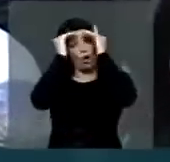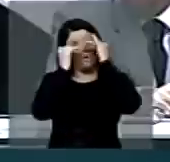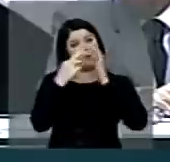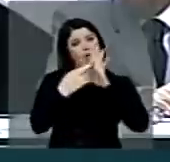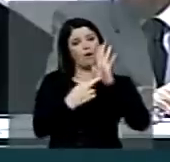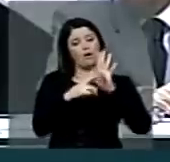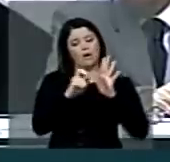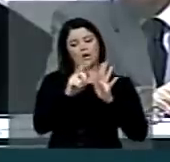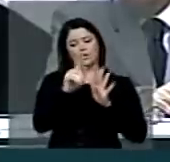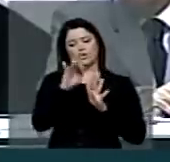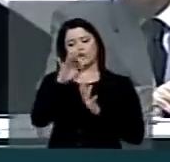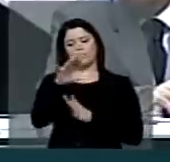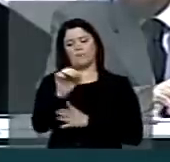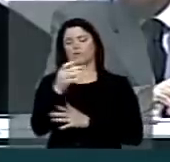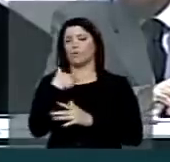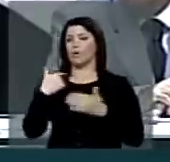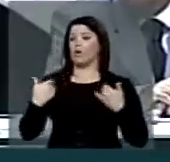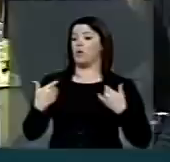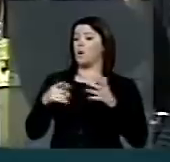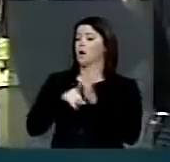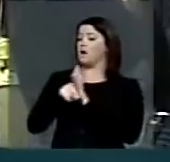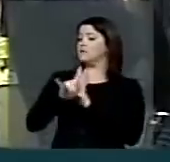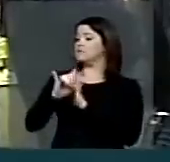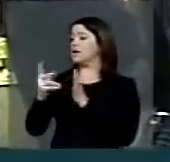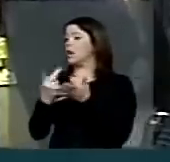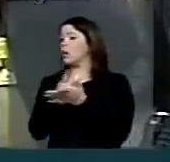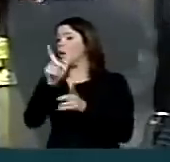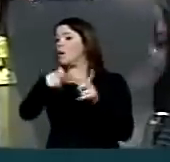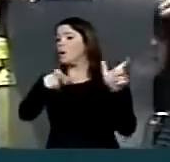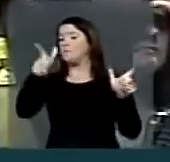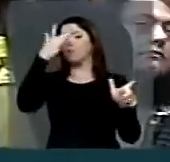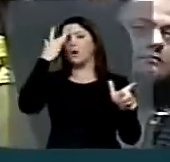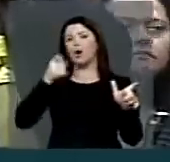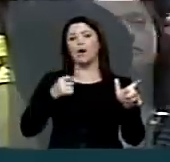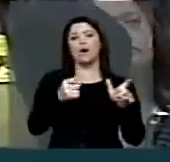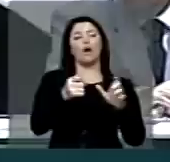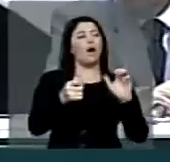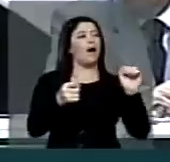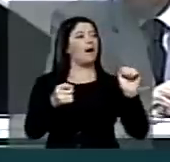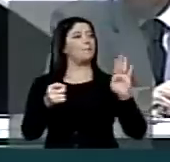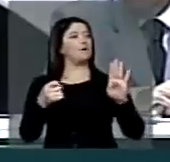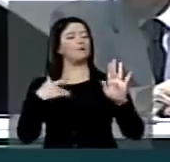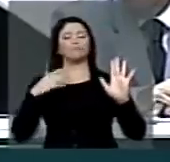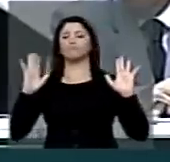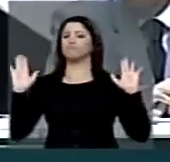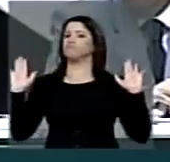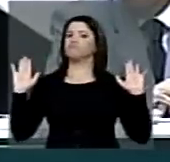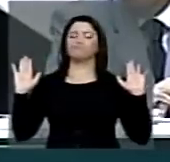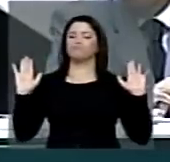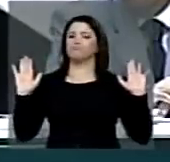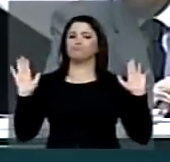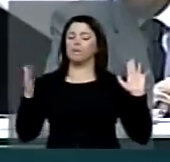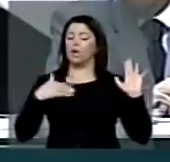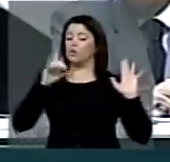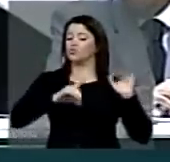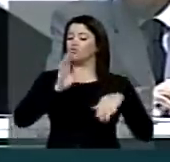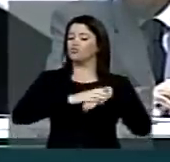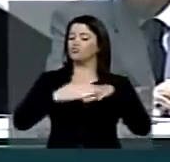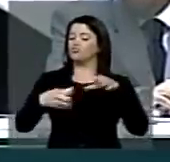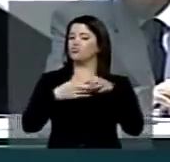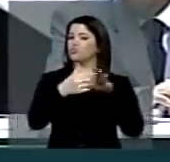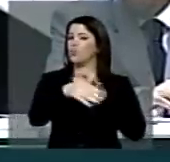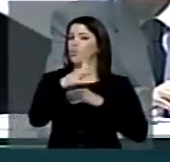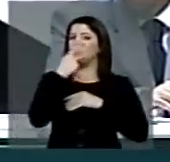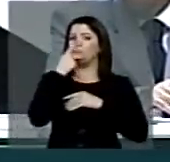regimento. Não me cabe analisar mérito ou demérito indicado AOB por qualquer partido. É um direito do partido